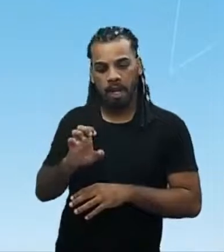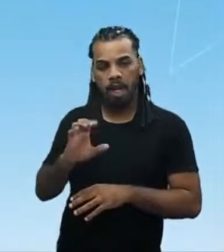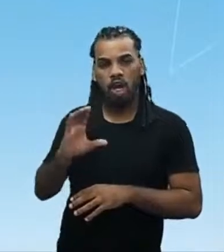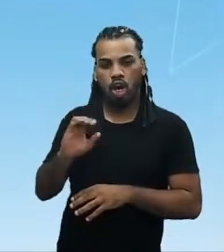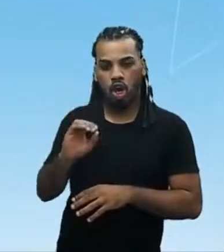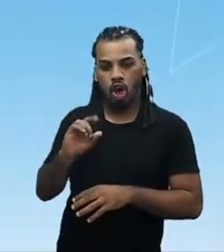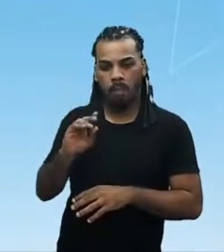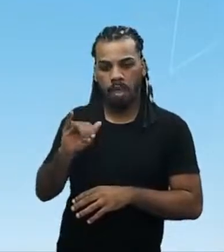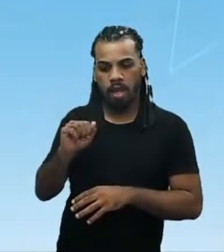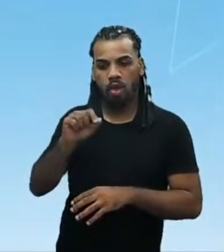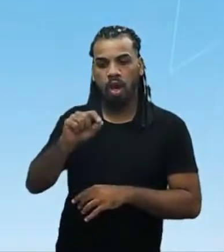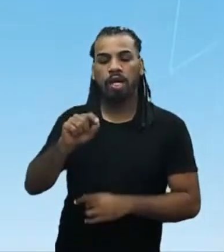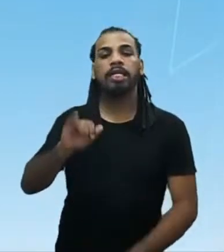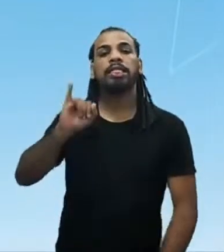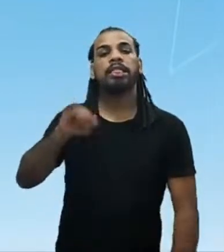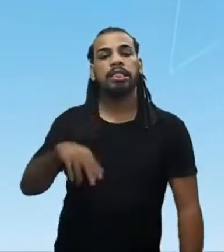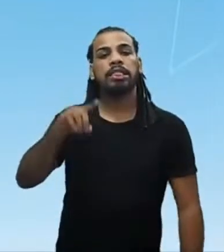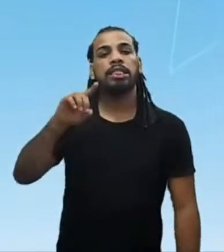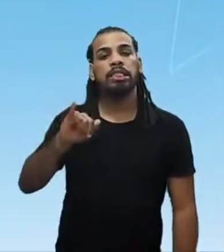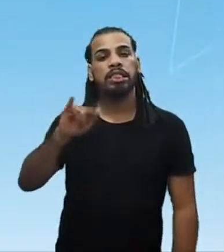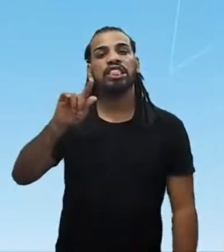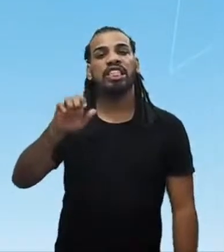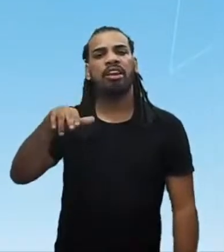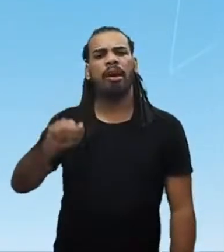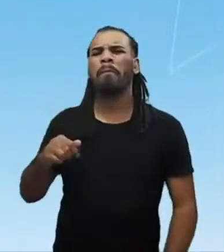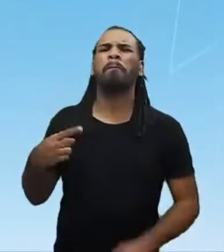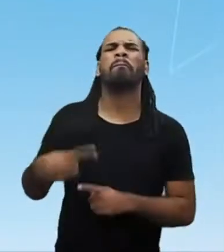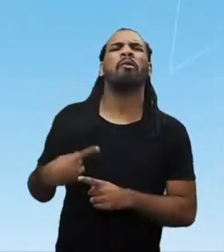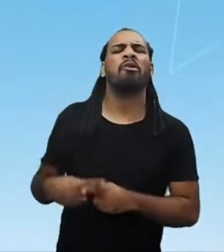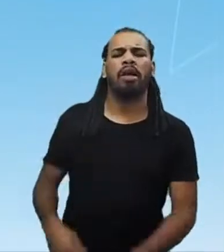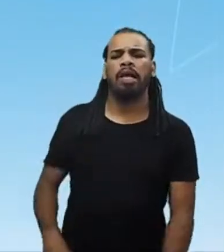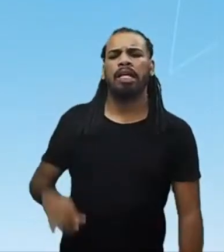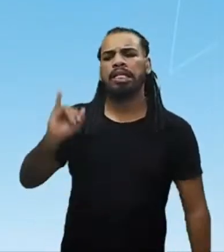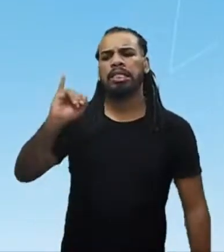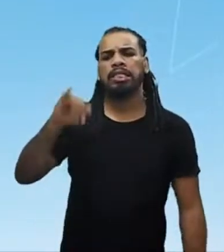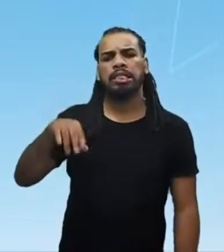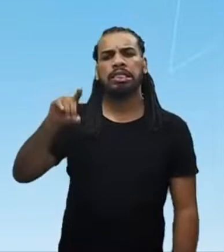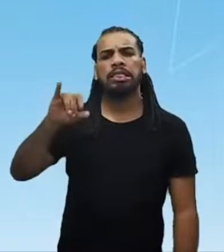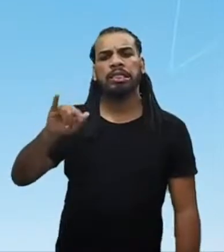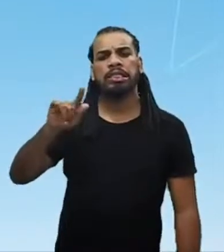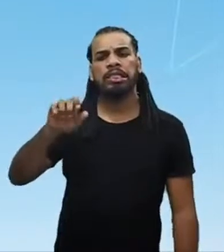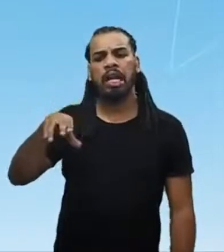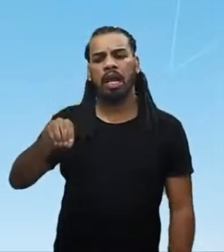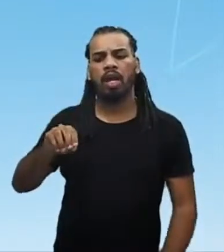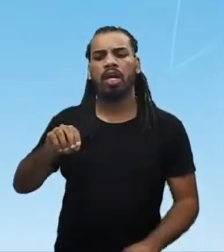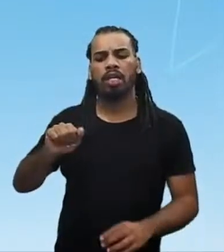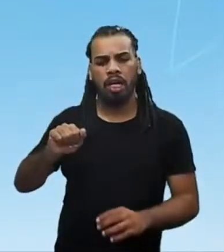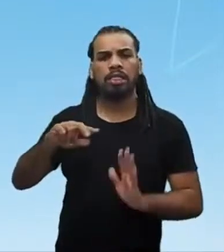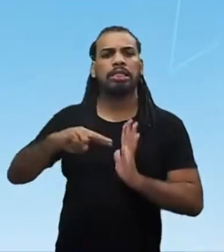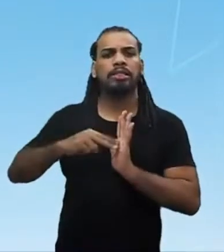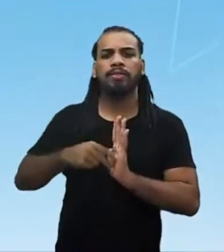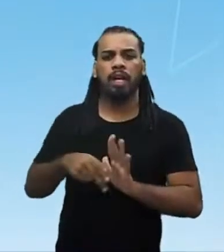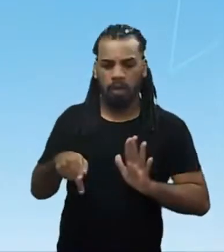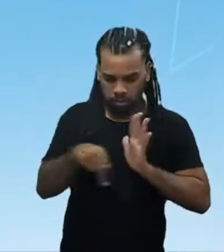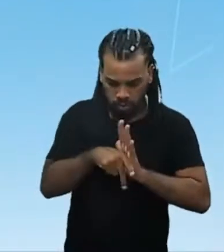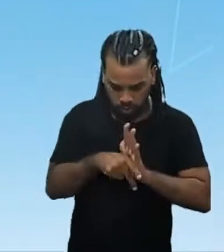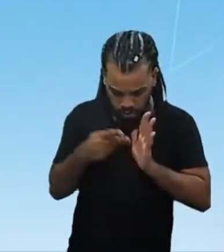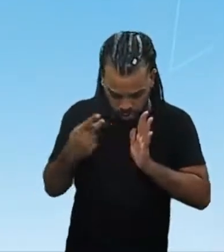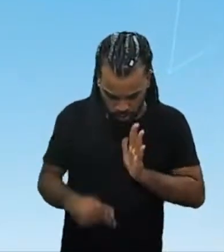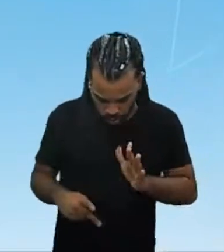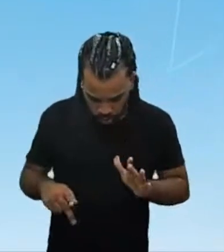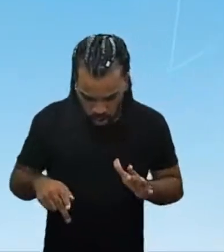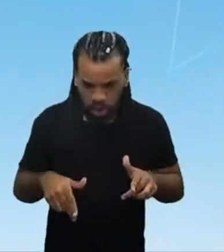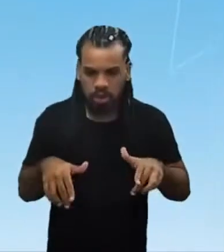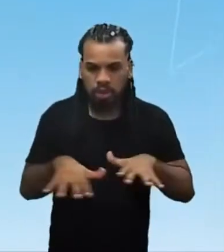indígena. E por que indígena? Porque indígena significa nativo, autoctone,